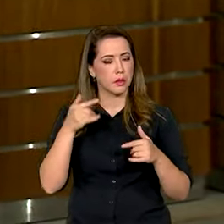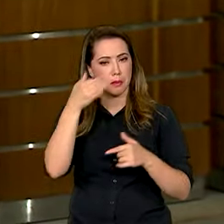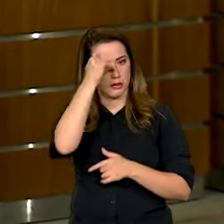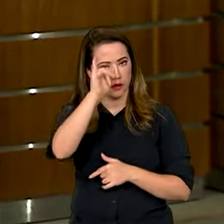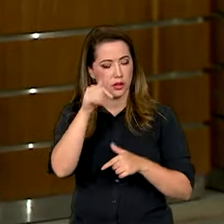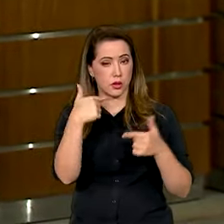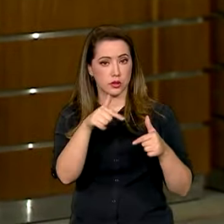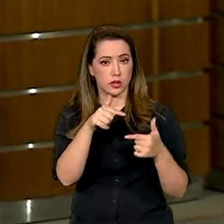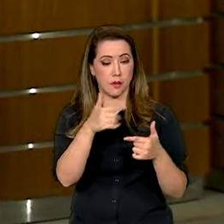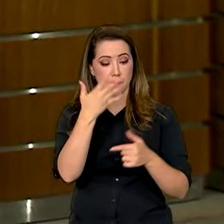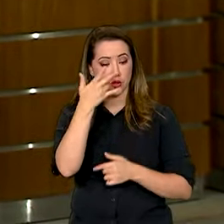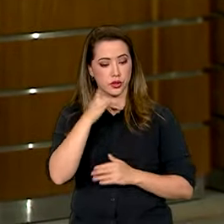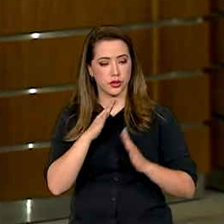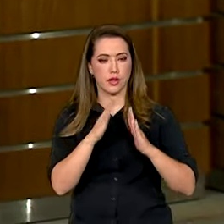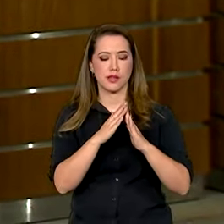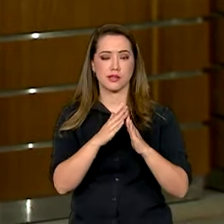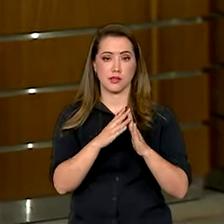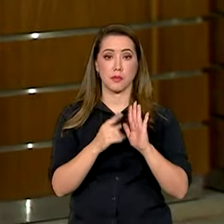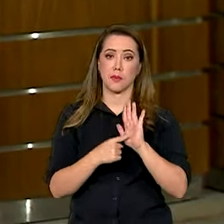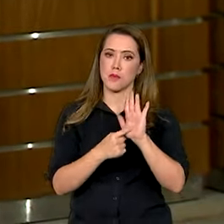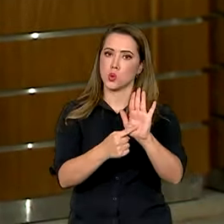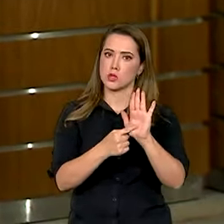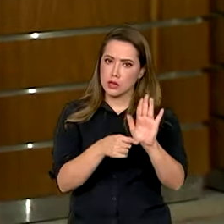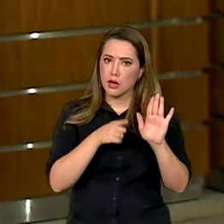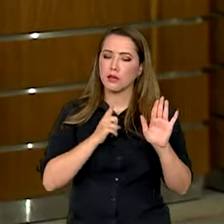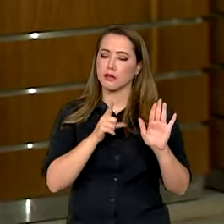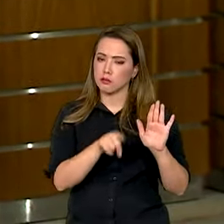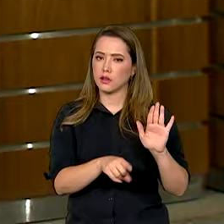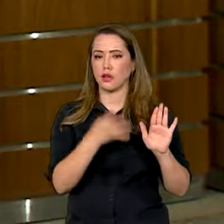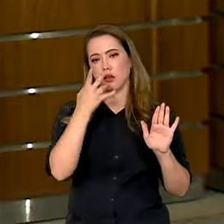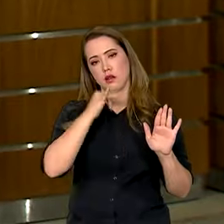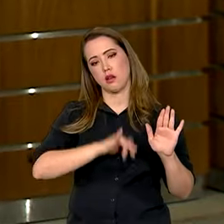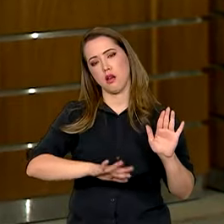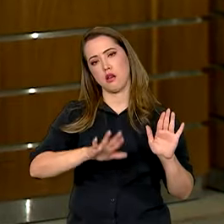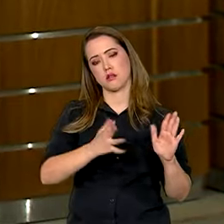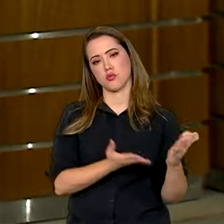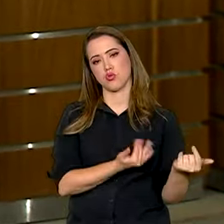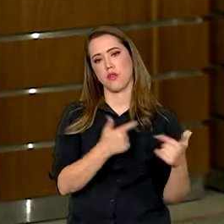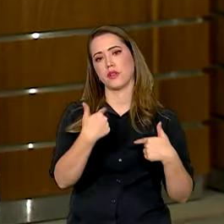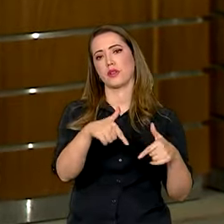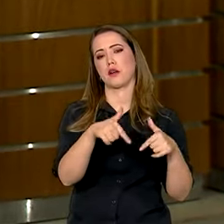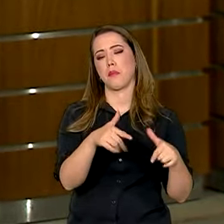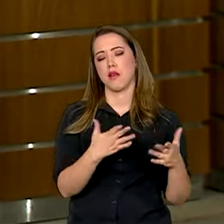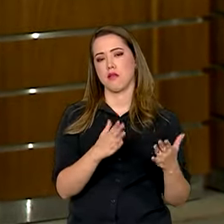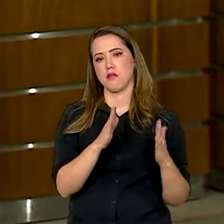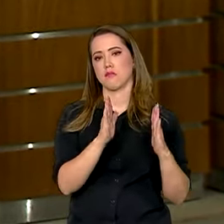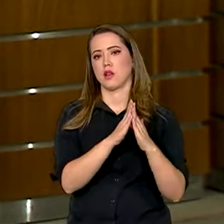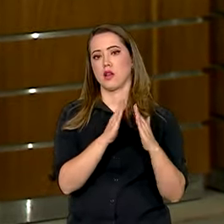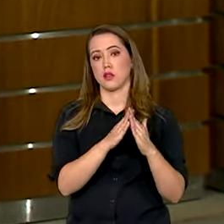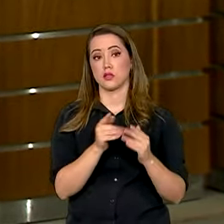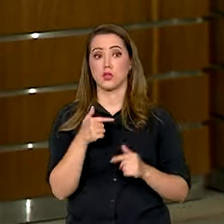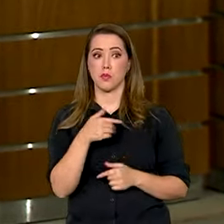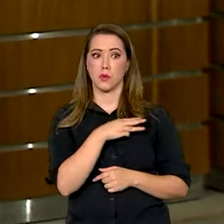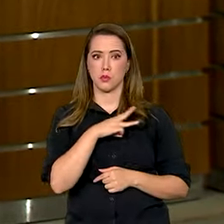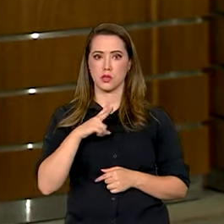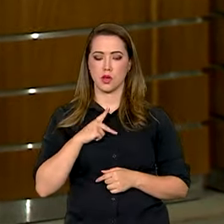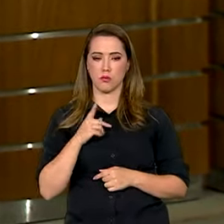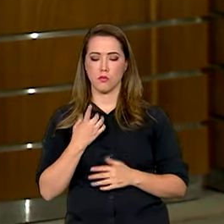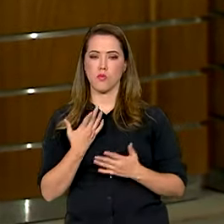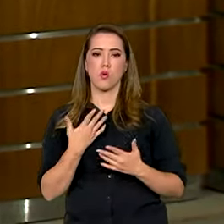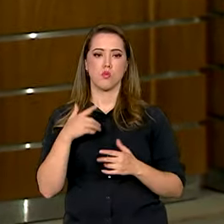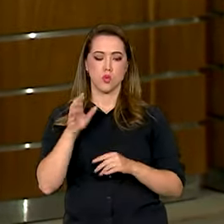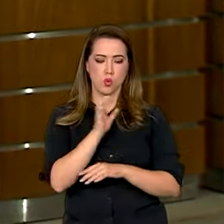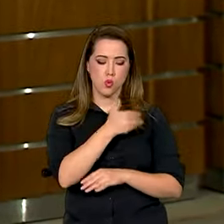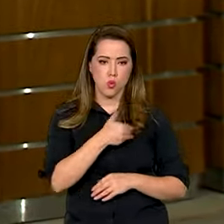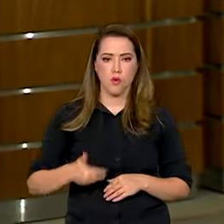essa invisibilidade do tema e para que o Estado chegue ainda no início da exploração desse trabalho